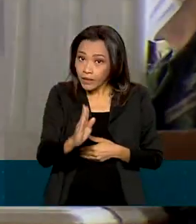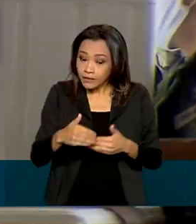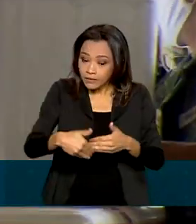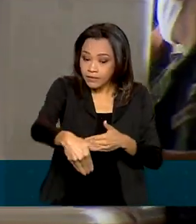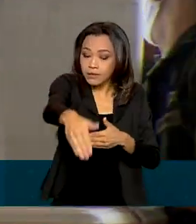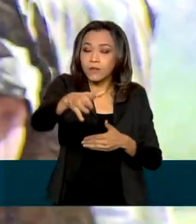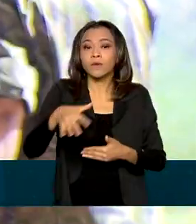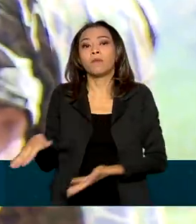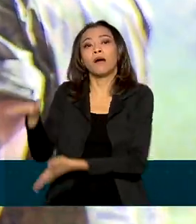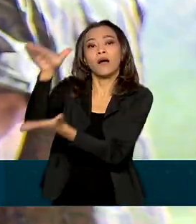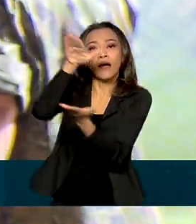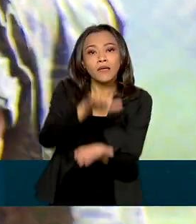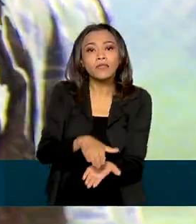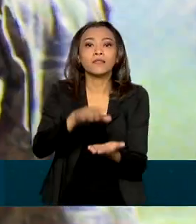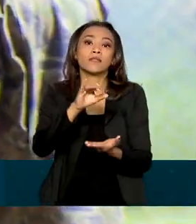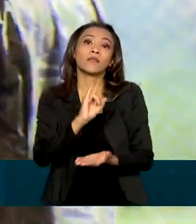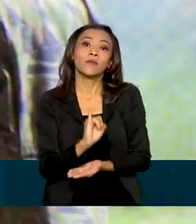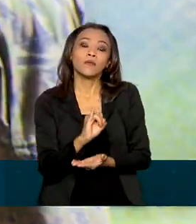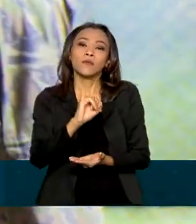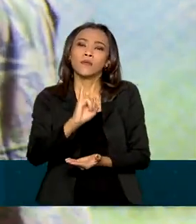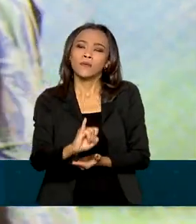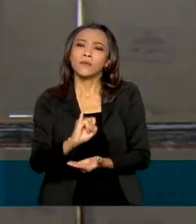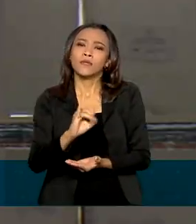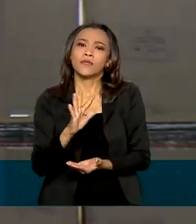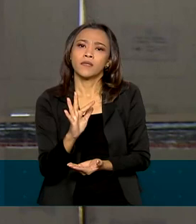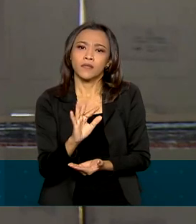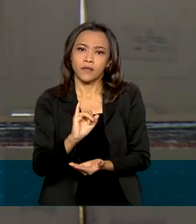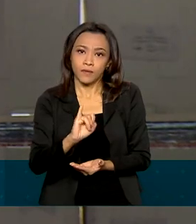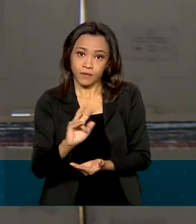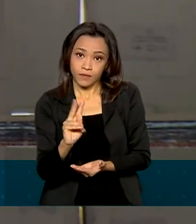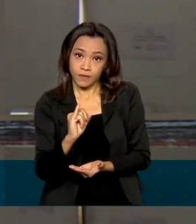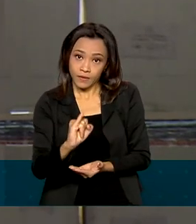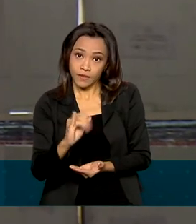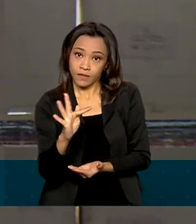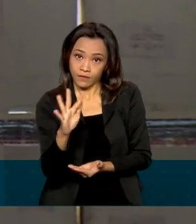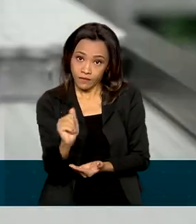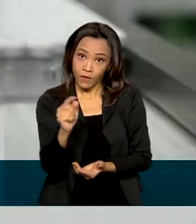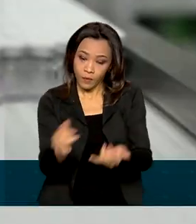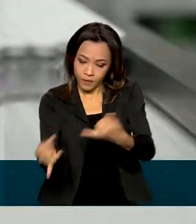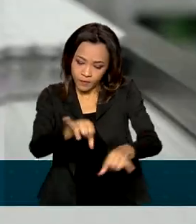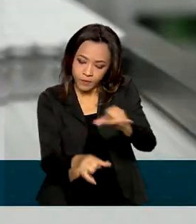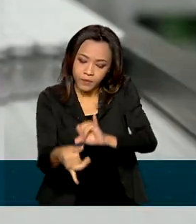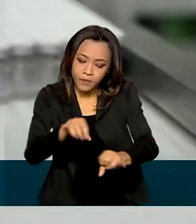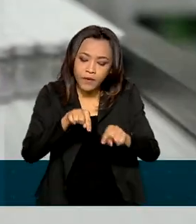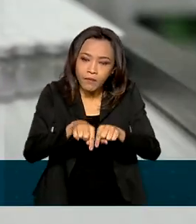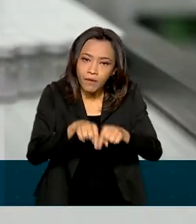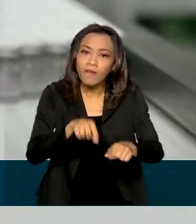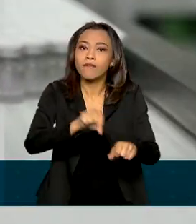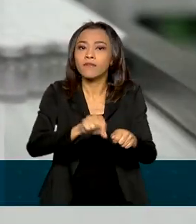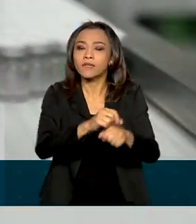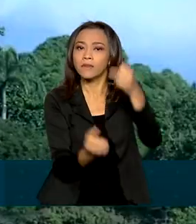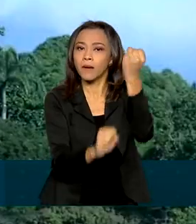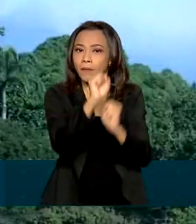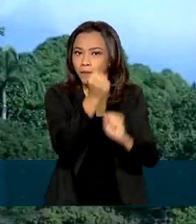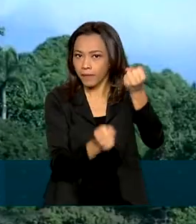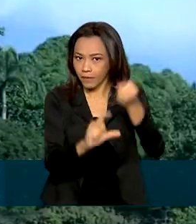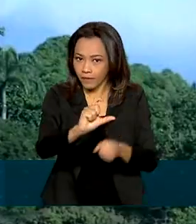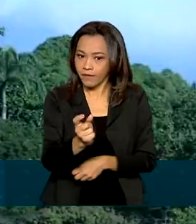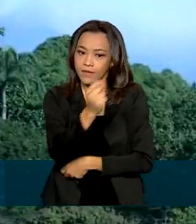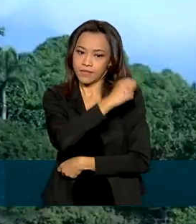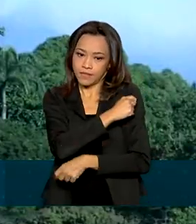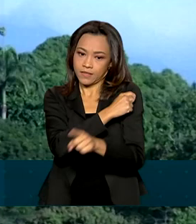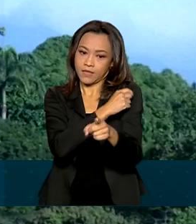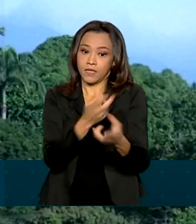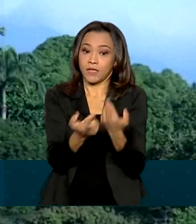remessa de IFA, o ingrediente farmacêutico ativo para a fabricação de vacinas contra a Covid-19 da Fundação